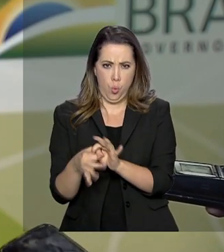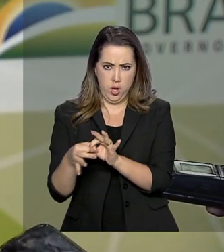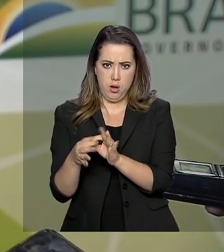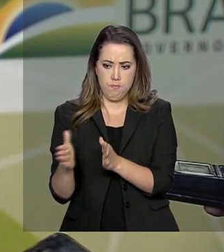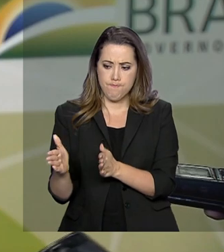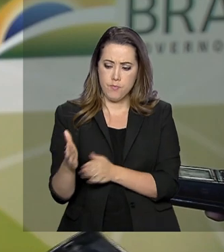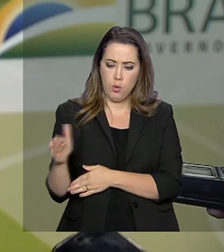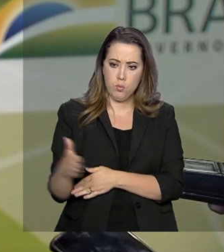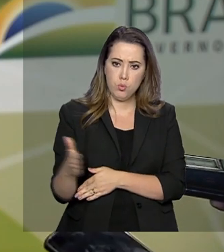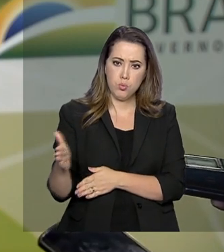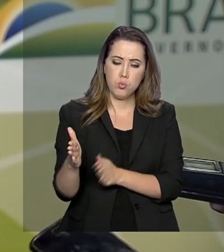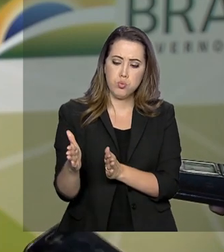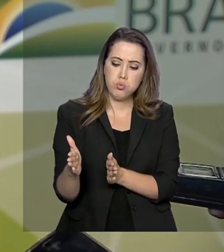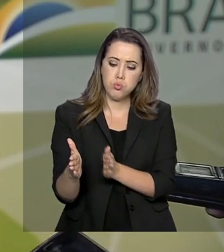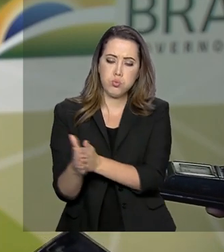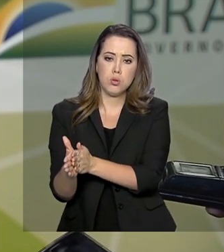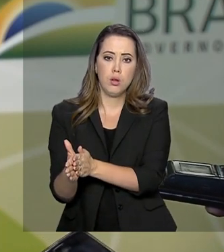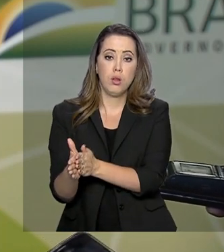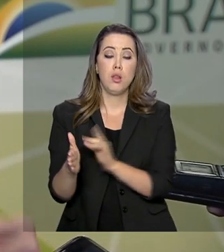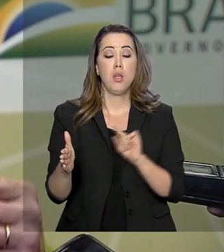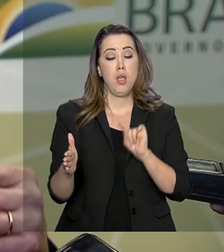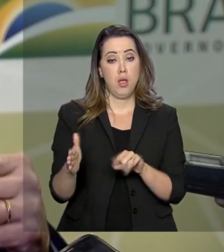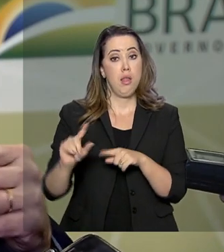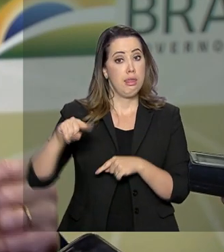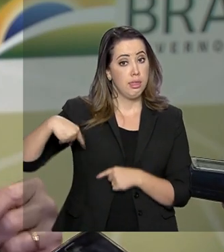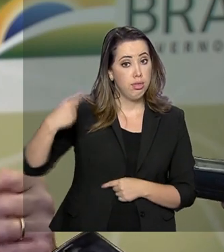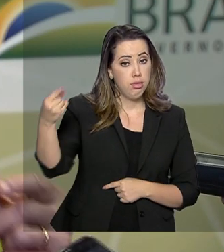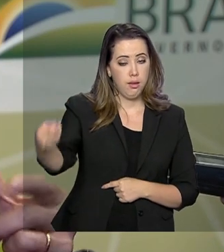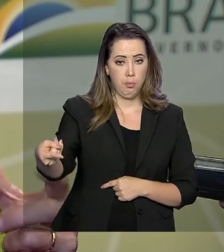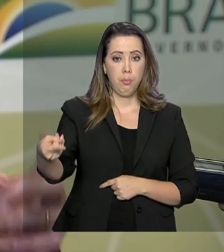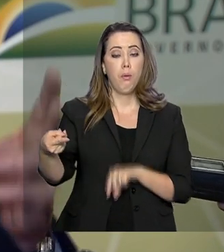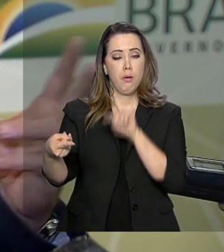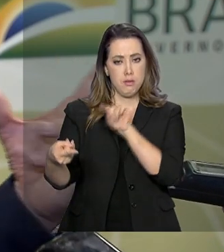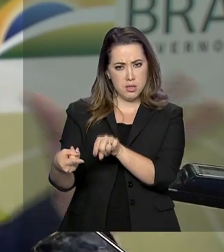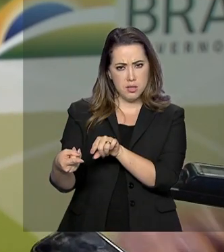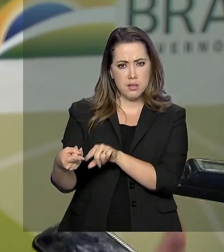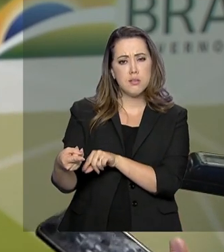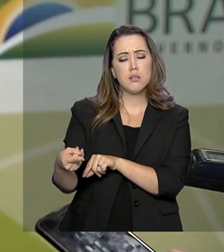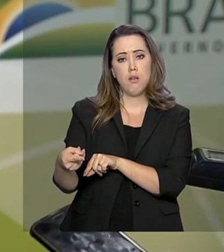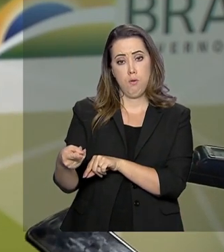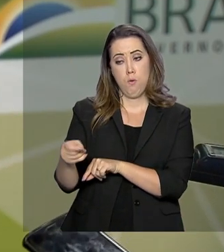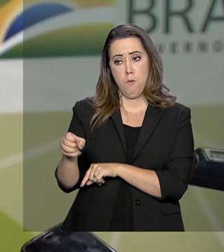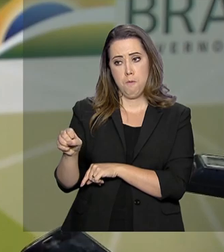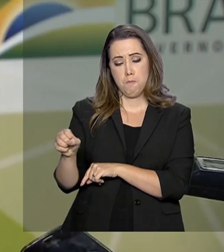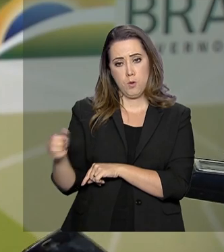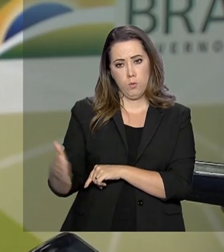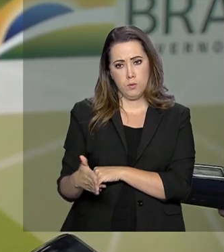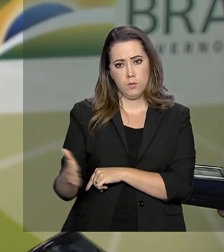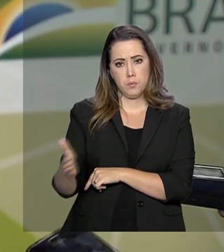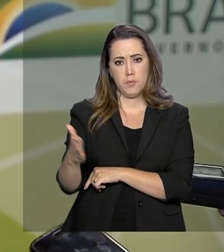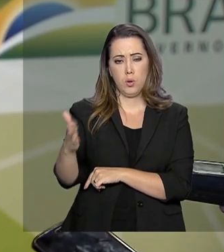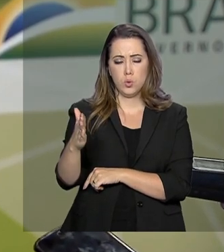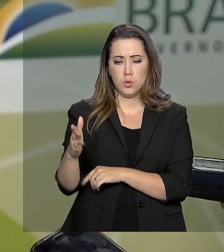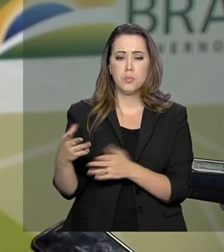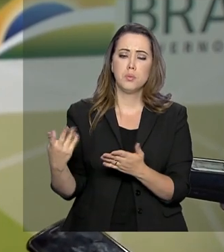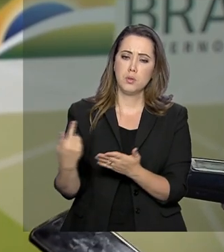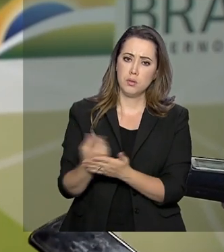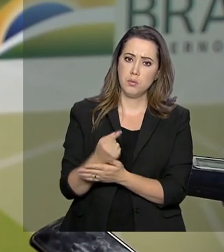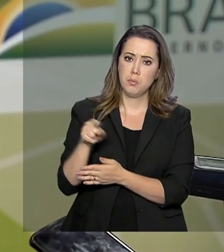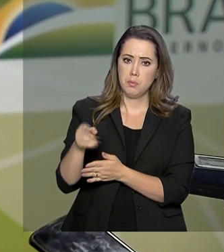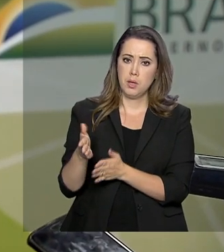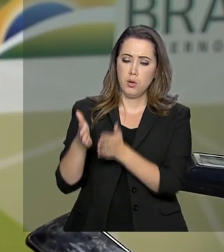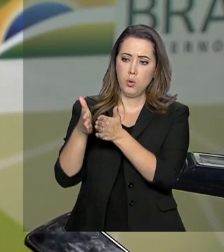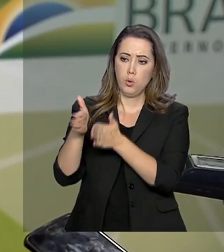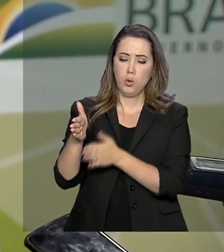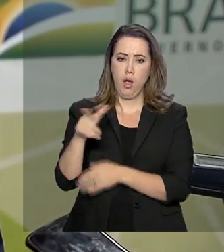parte central dele, o restante é mais fácil, e o próximo passo desse submarino Humaitá, que será o lançamento em água.